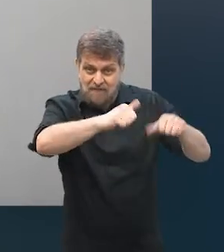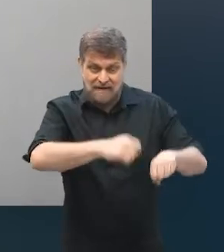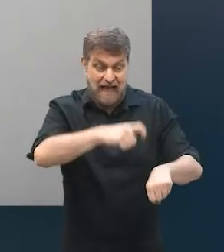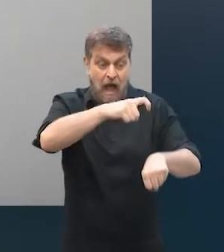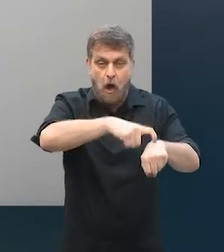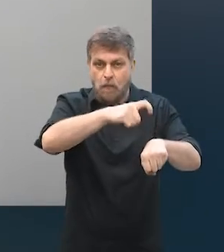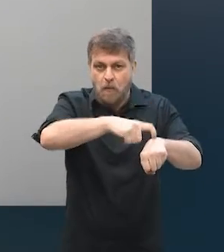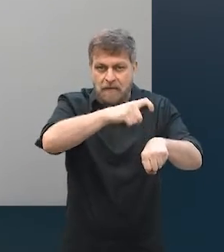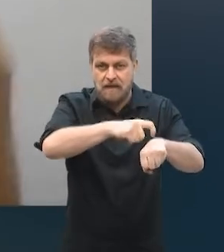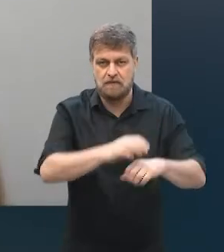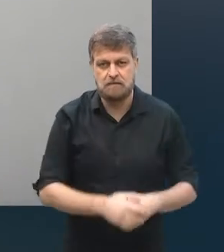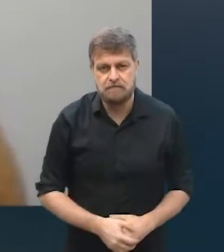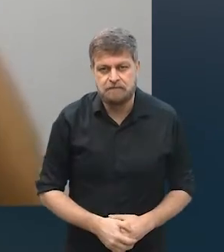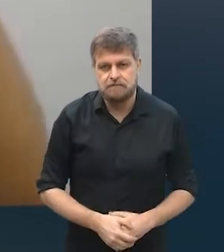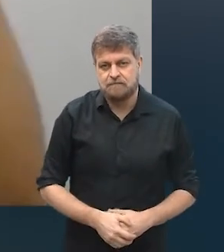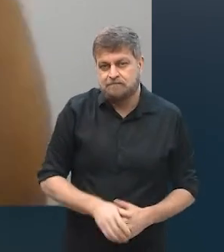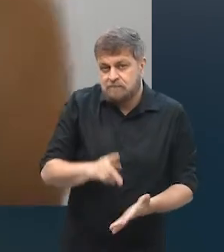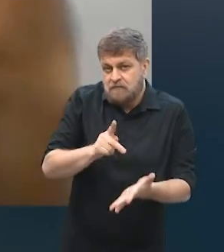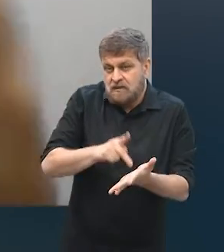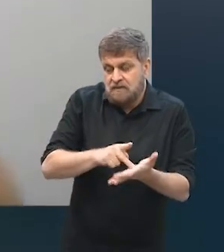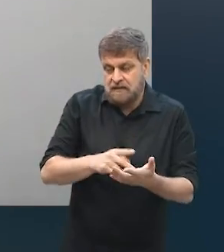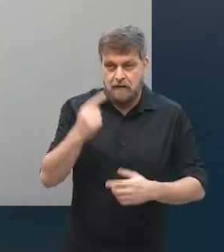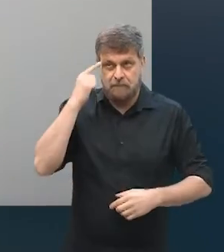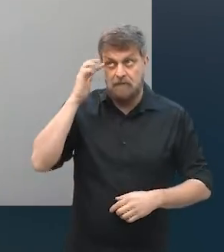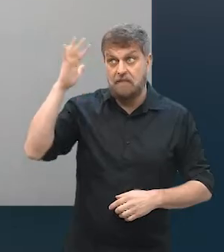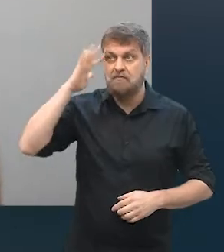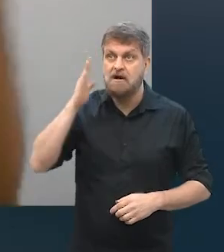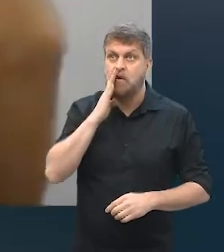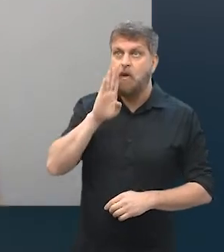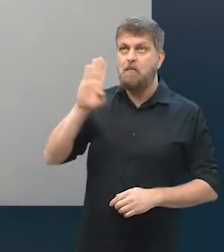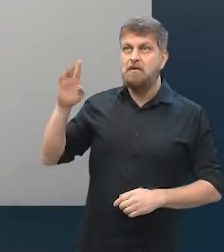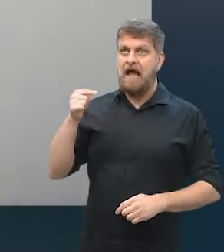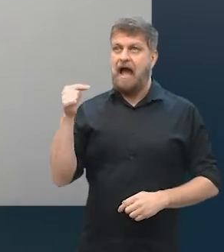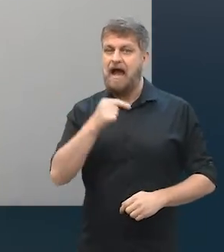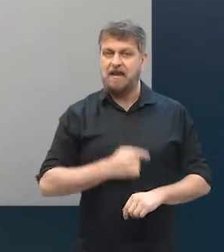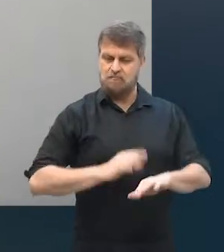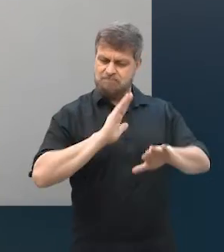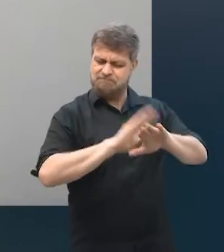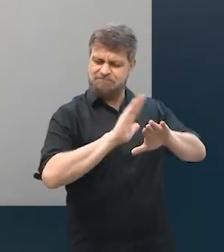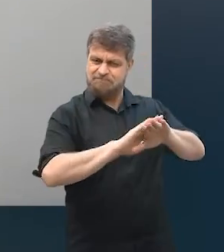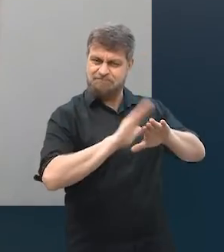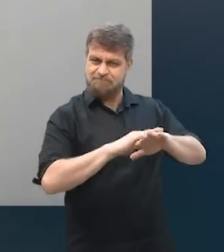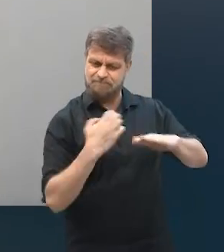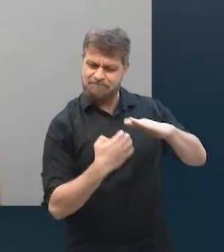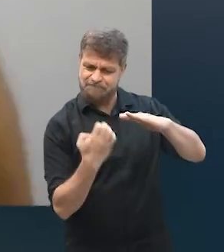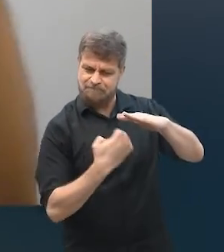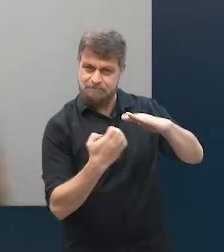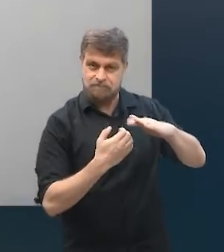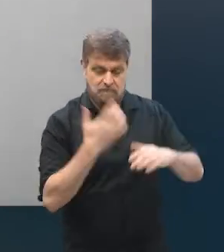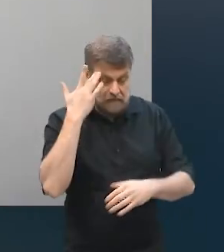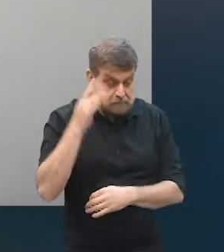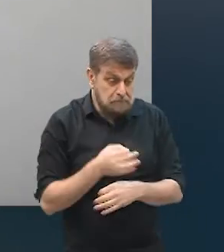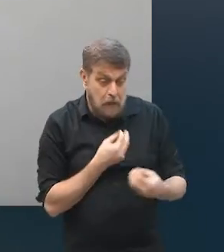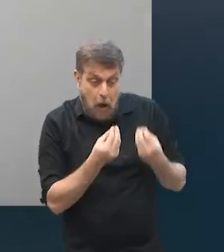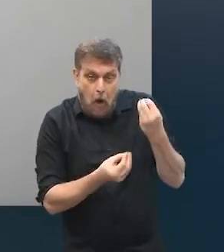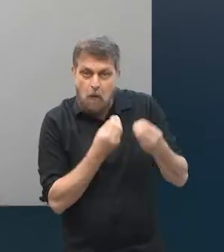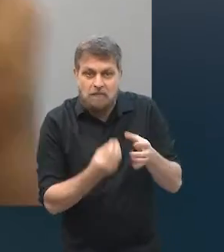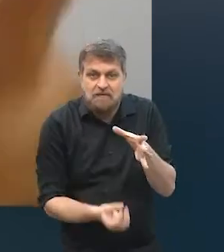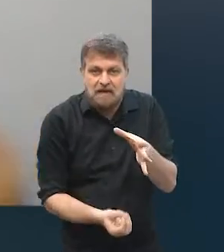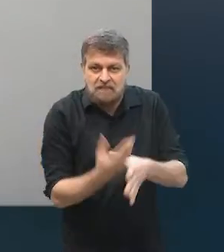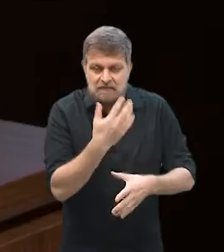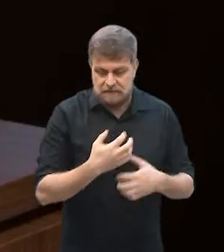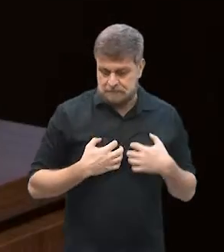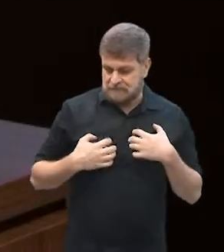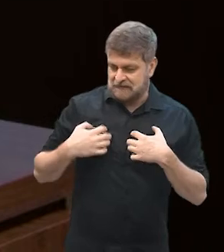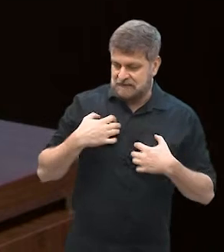estabilidade, ou na verdade é apenas uma promessa, eu vou fazer aqui o empreendimento, mas não sei exatamente o que vai dar, eu